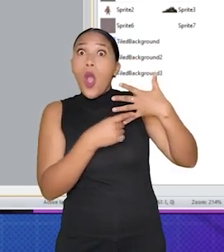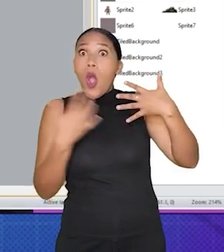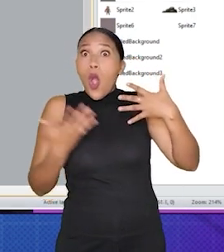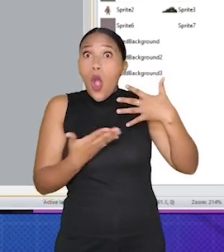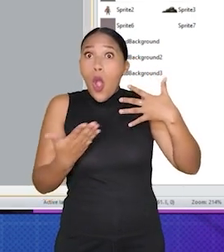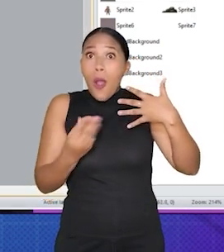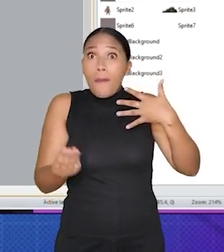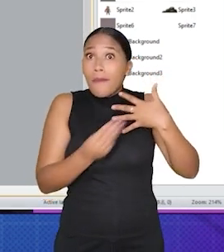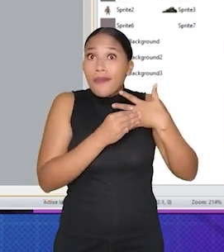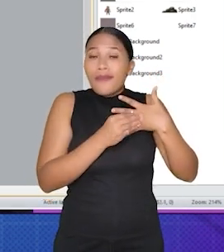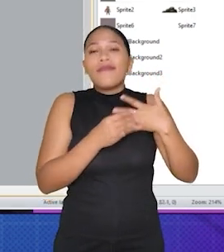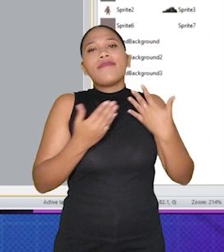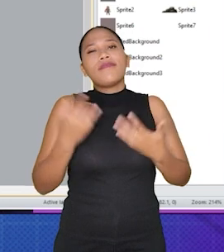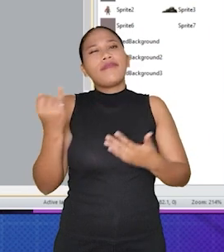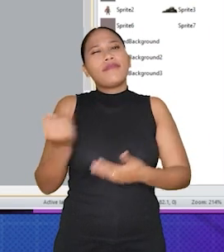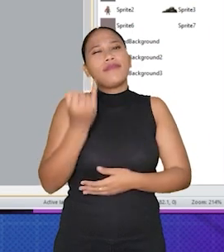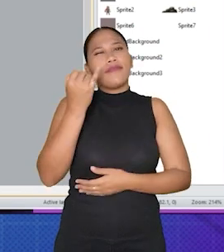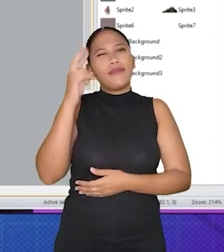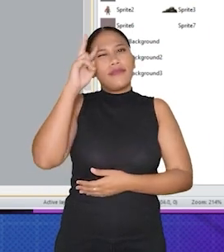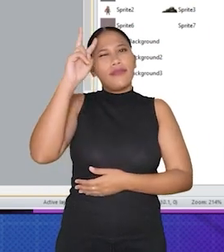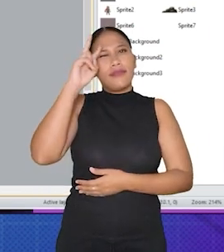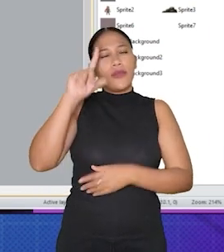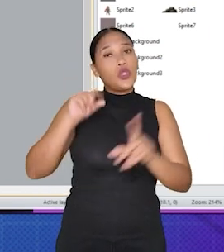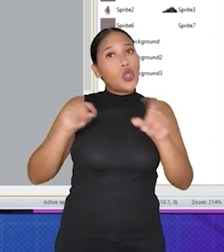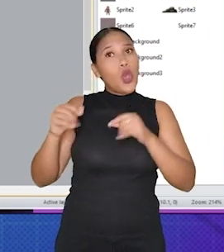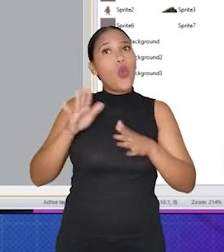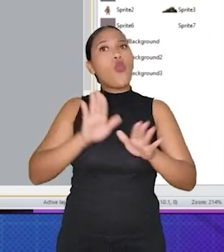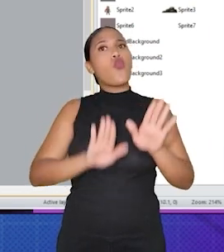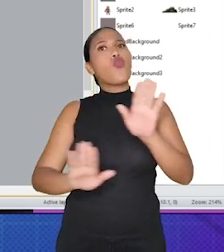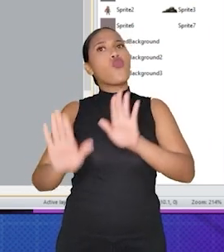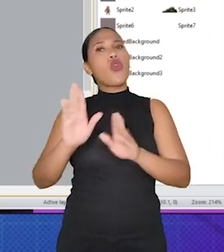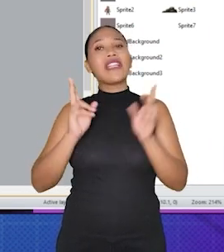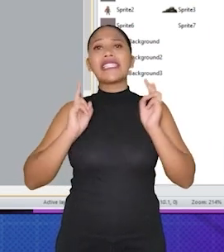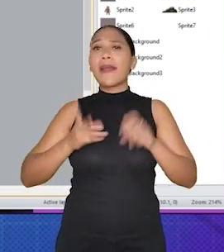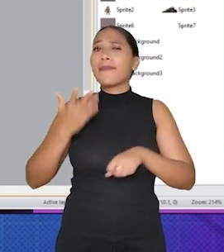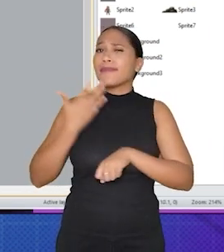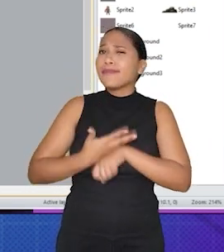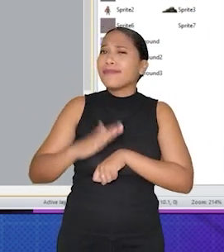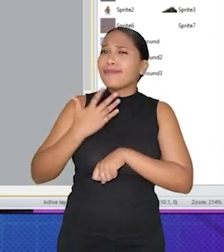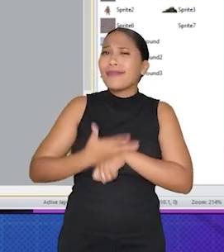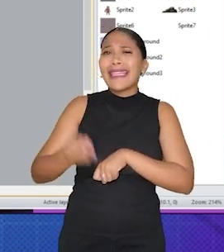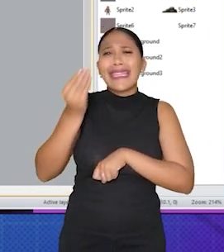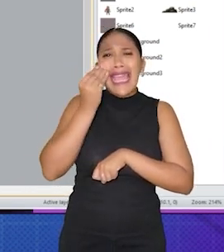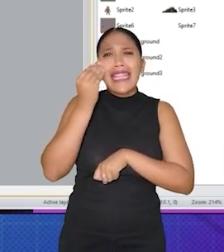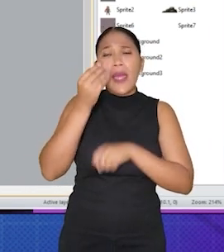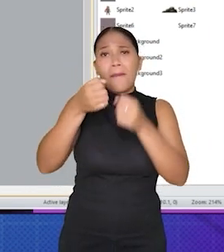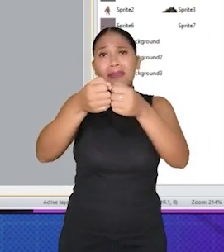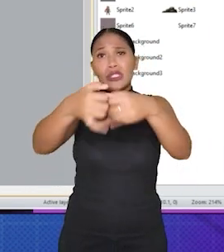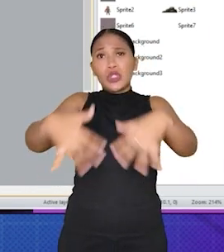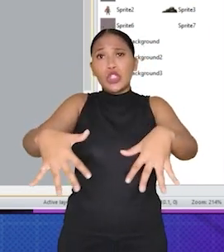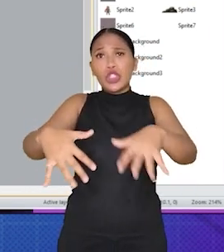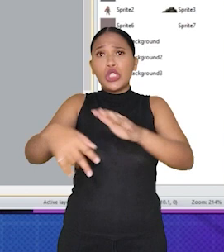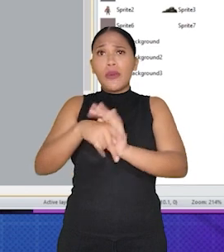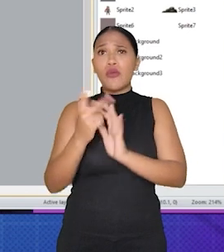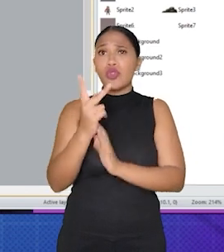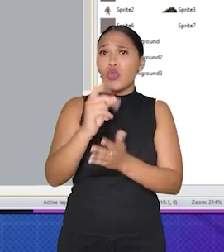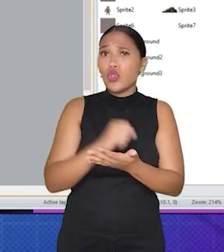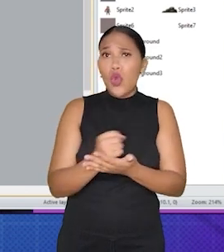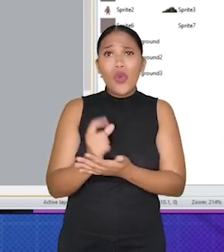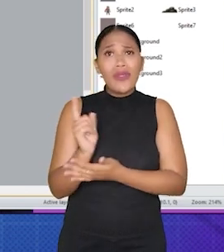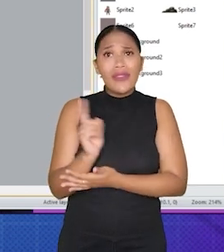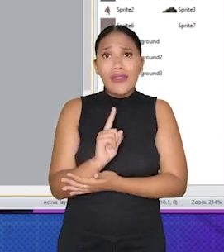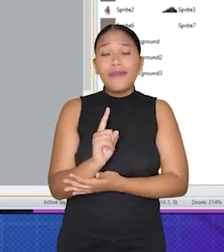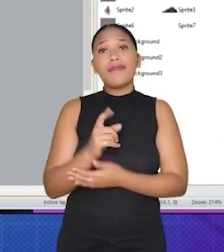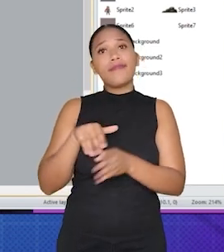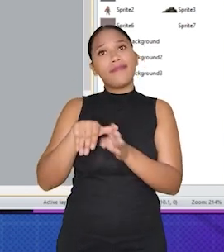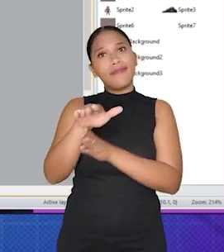instalar. Lembre-se que é importante escolher os plugins com cuidado e sempre testá-los para garantir que não prejudiquem o desempenho do seu